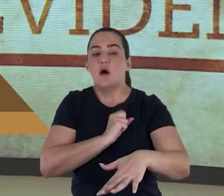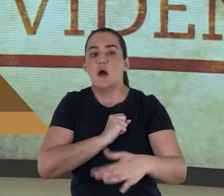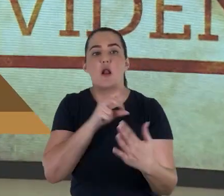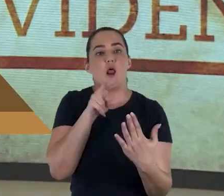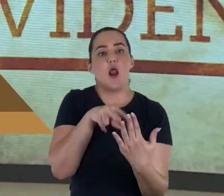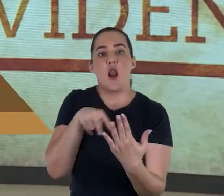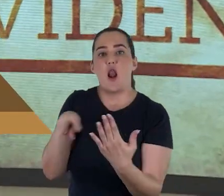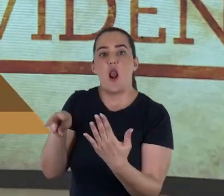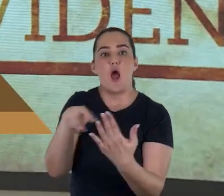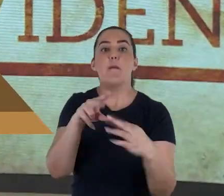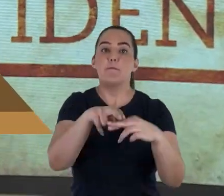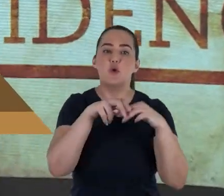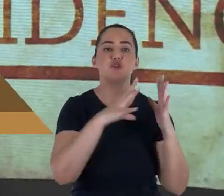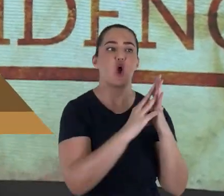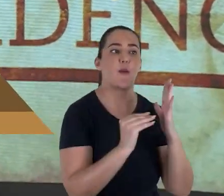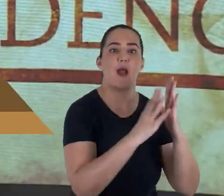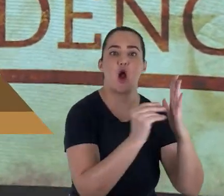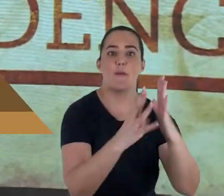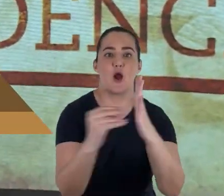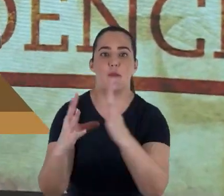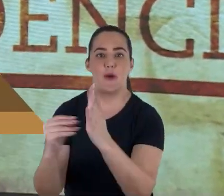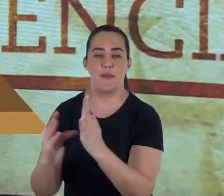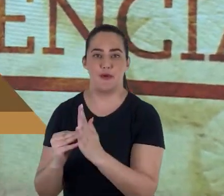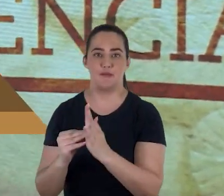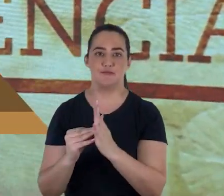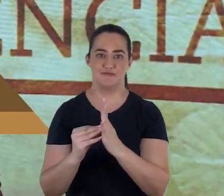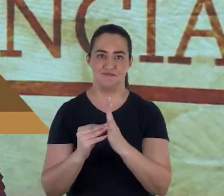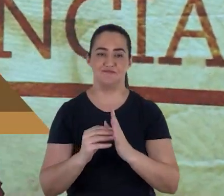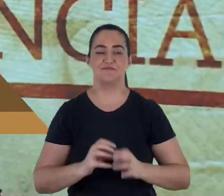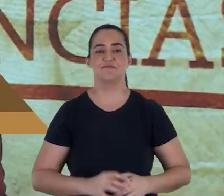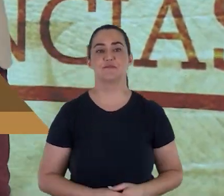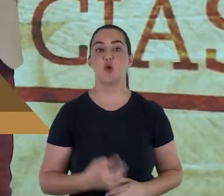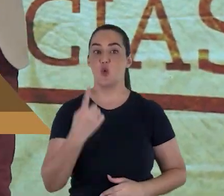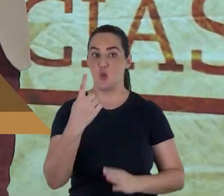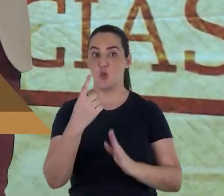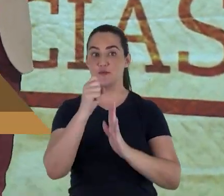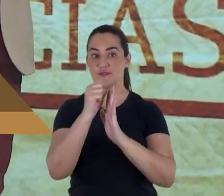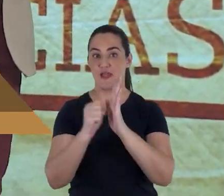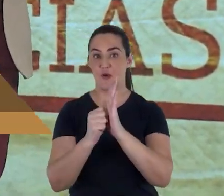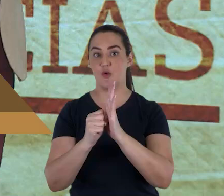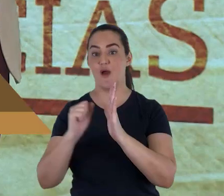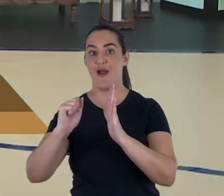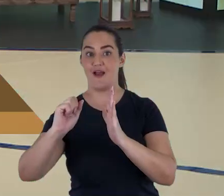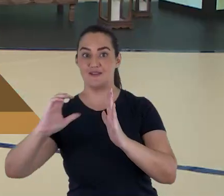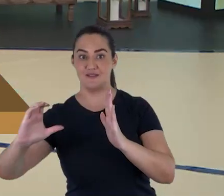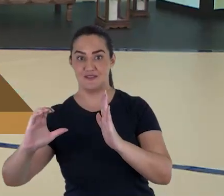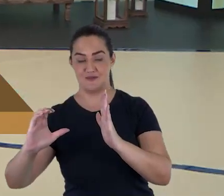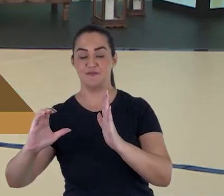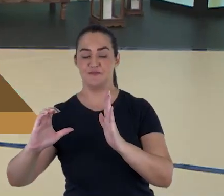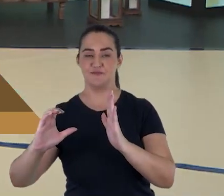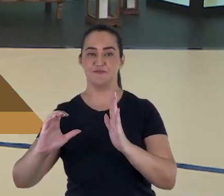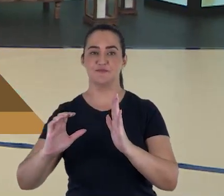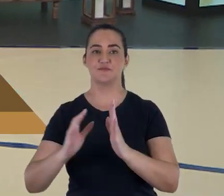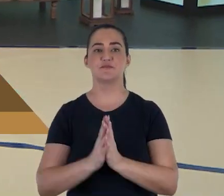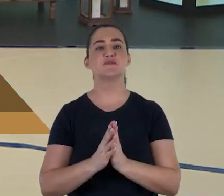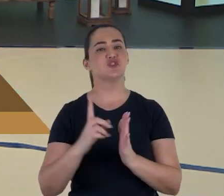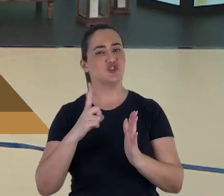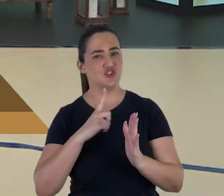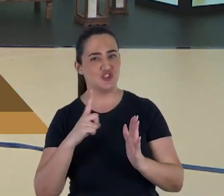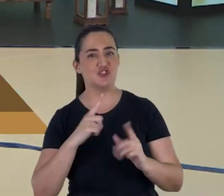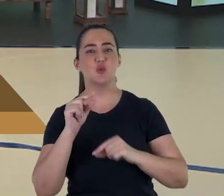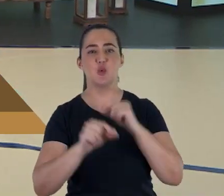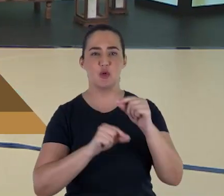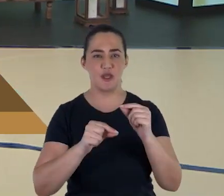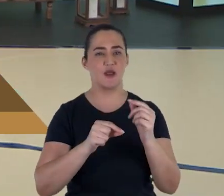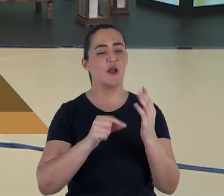menos um século antes do nascimento de Jesus. Todos parecem preservar a versão maçorética